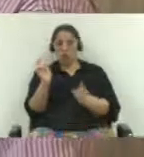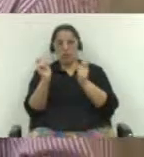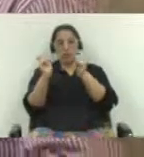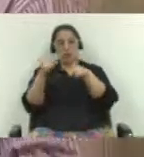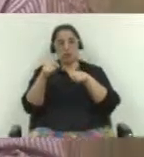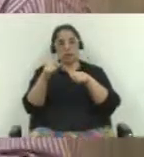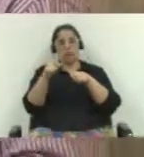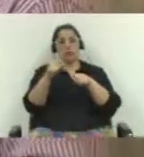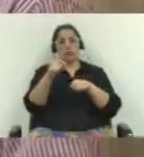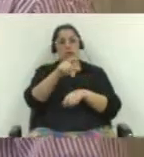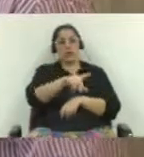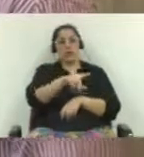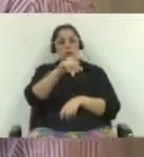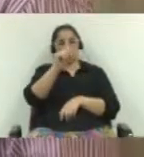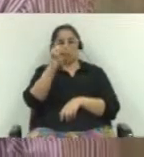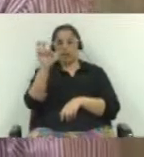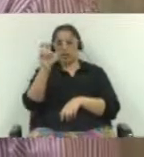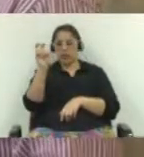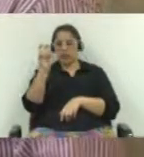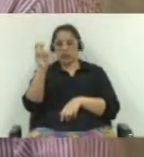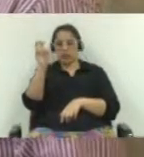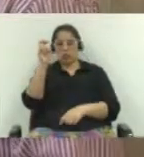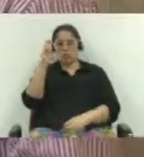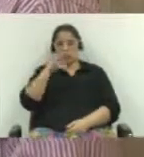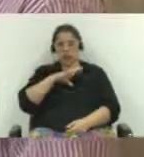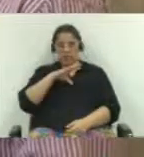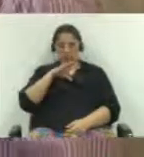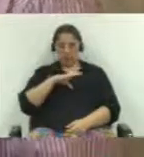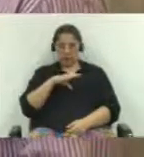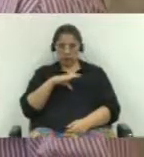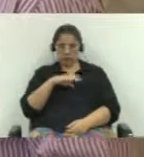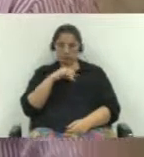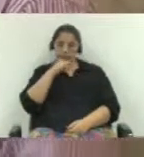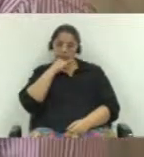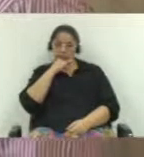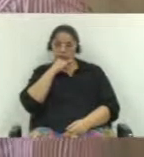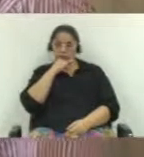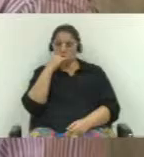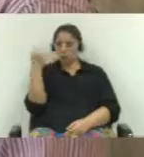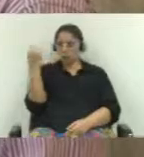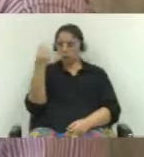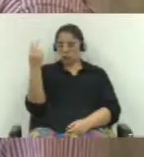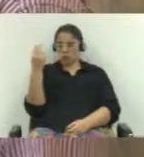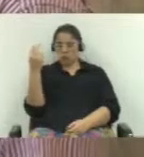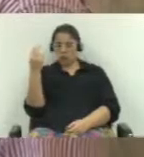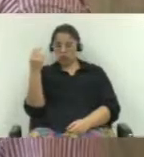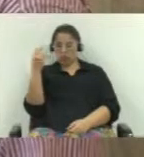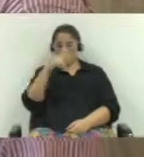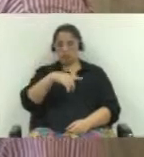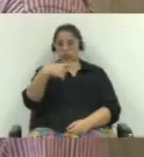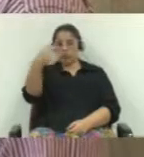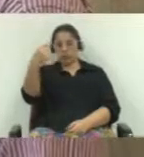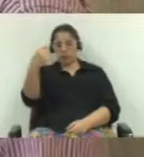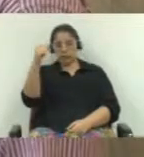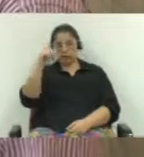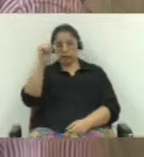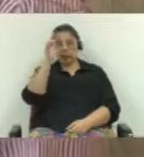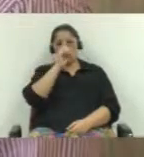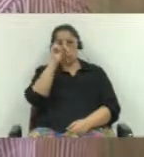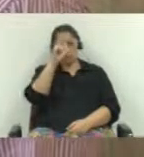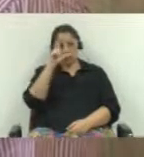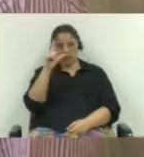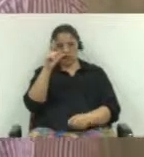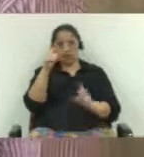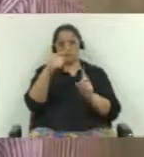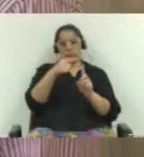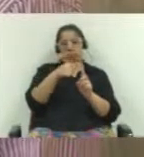cada faculdade, instituição, só podia propor em cinco cidades. Então, cada instituição escolheu uma